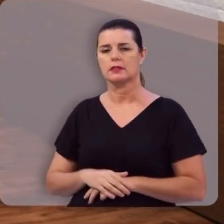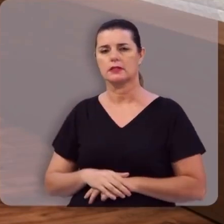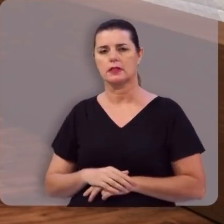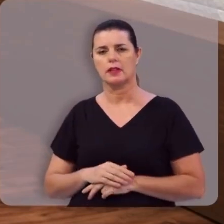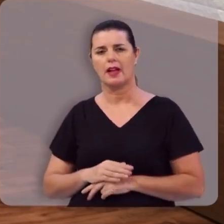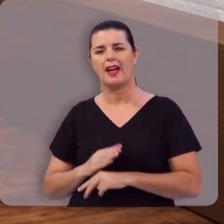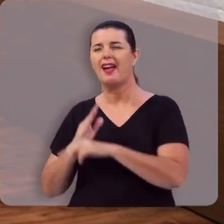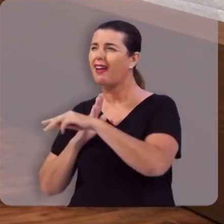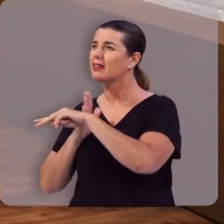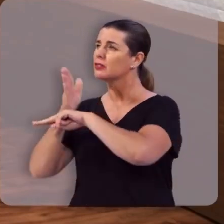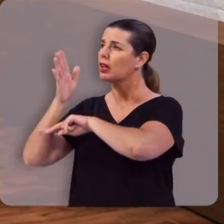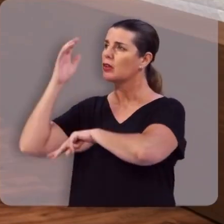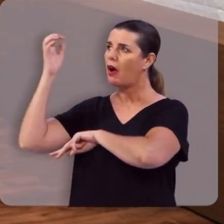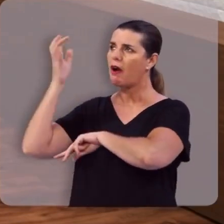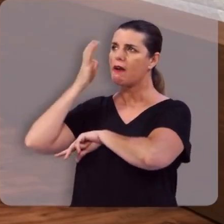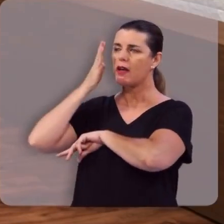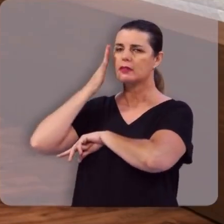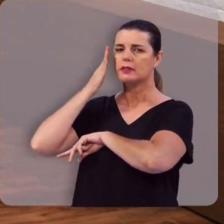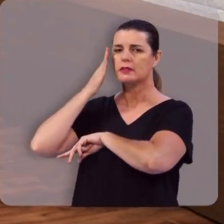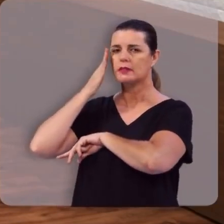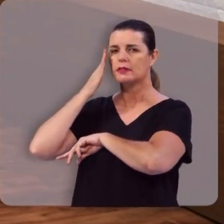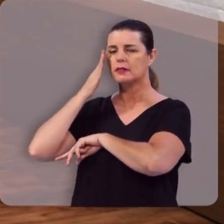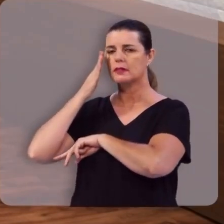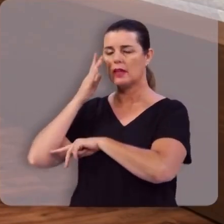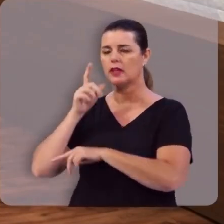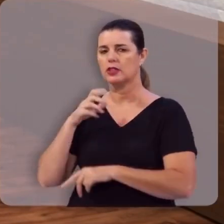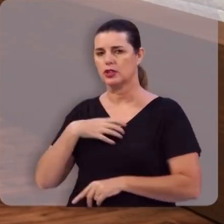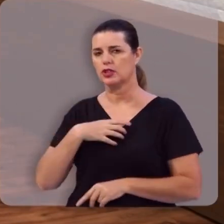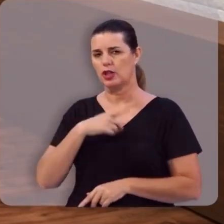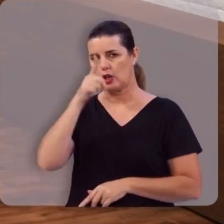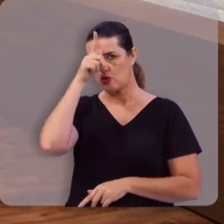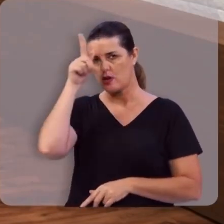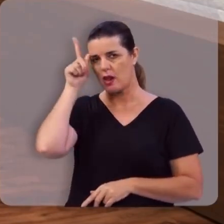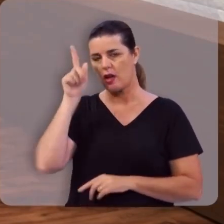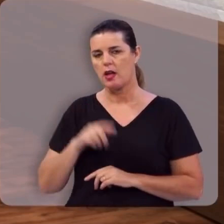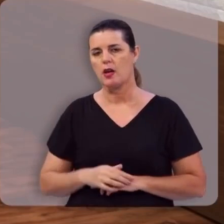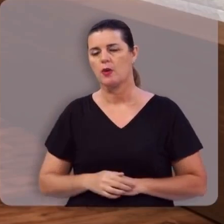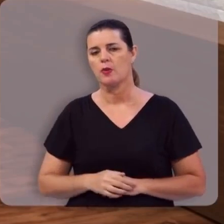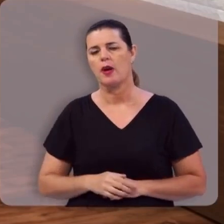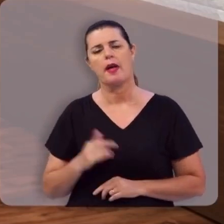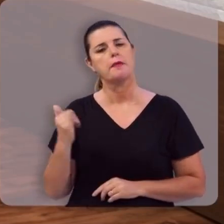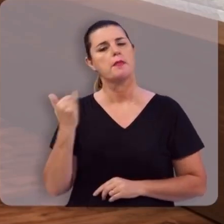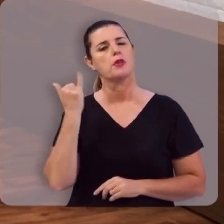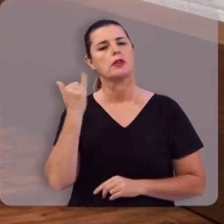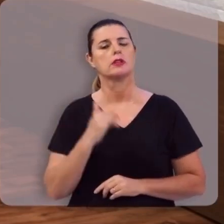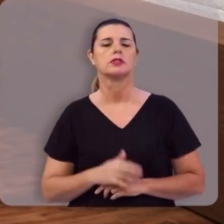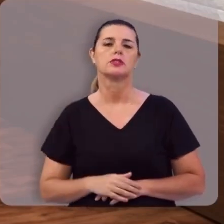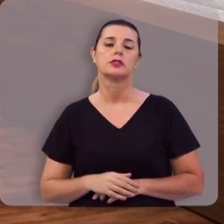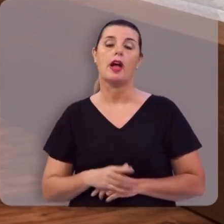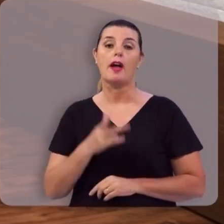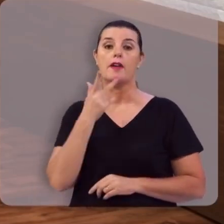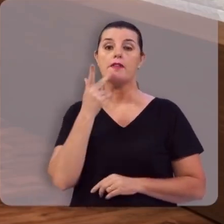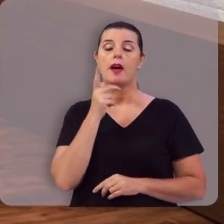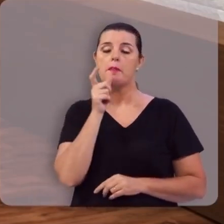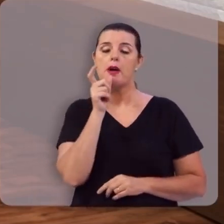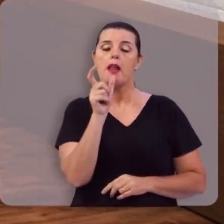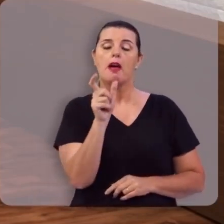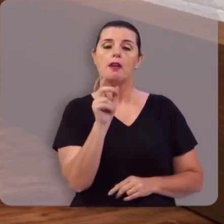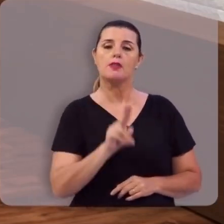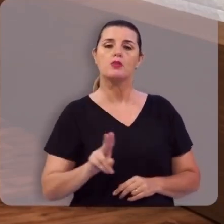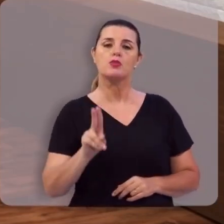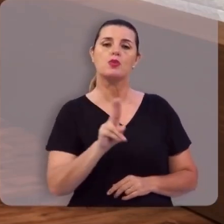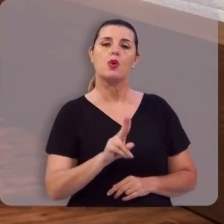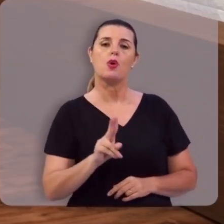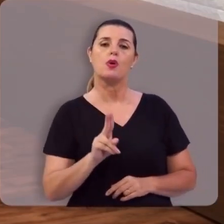Esta palavra, acesso à graça, na língua grega, ela é muito importante, porque era a palavra usada